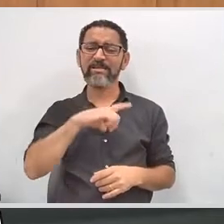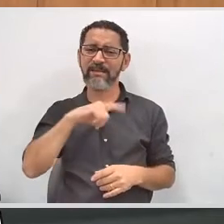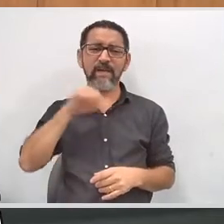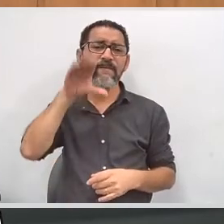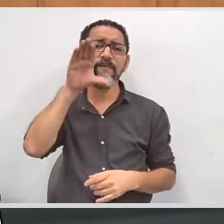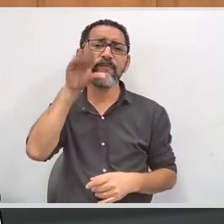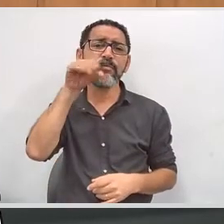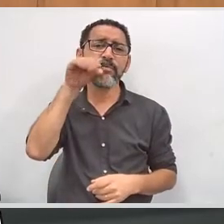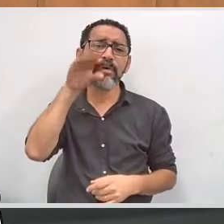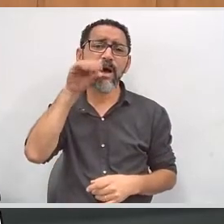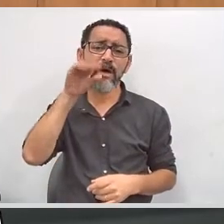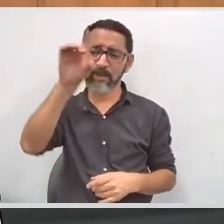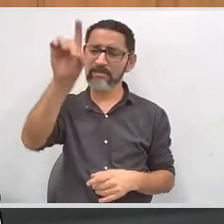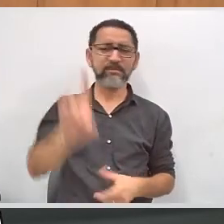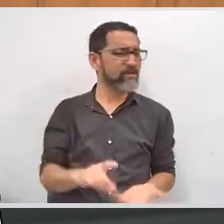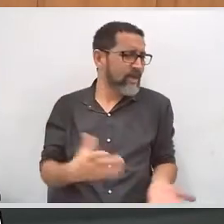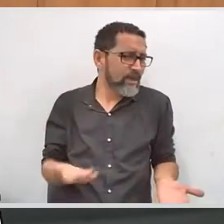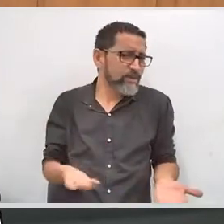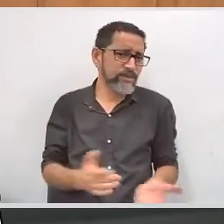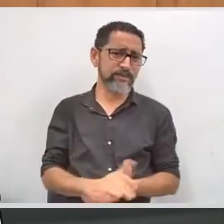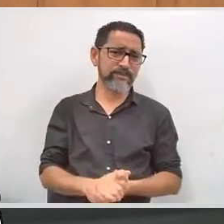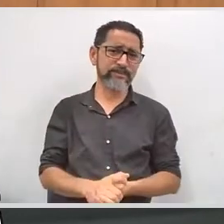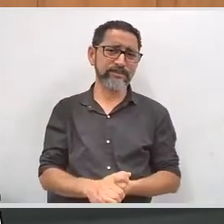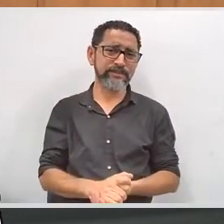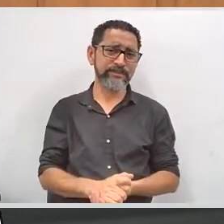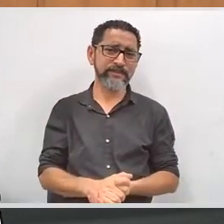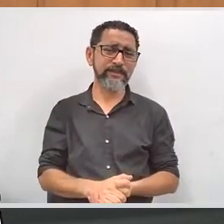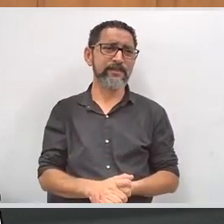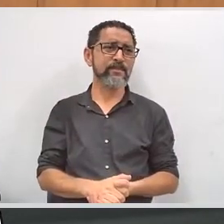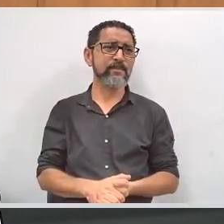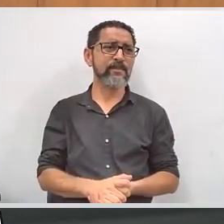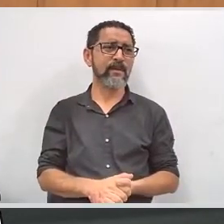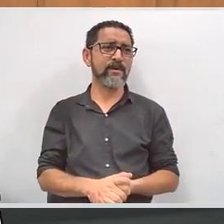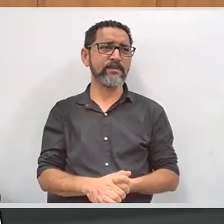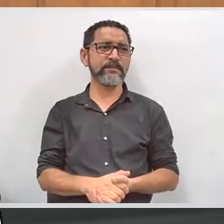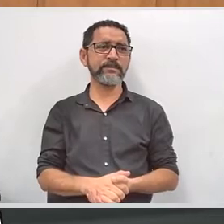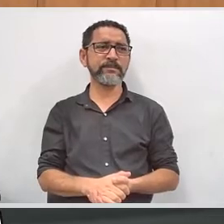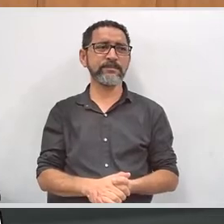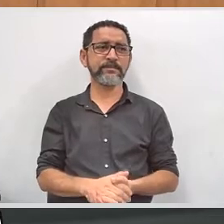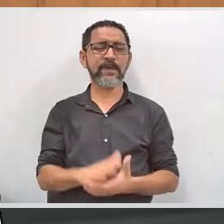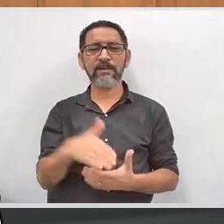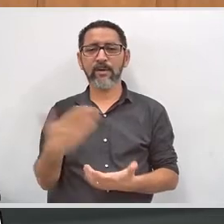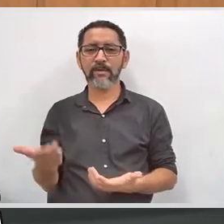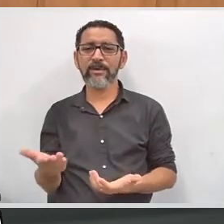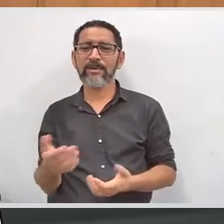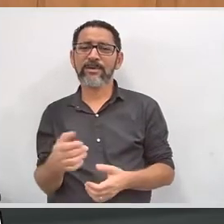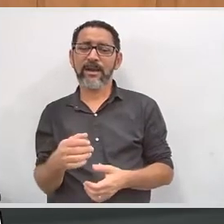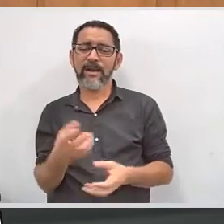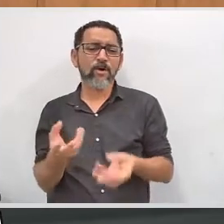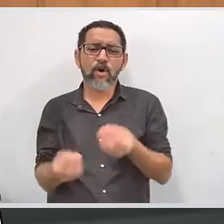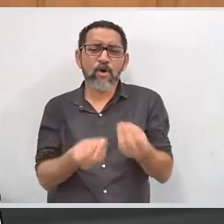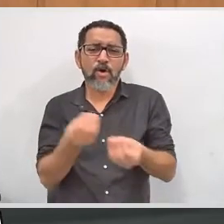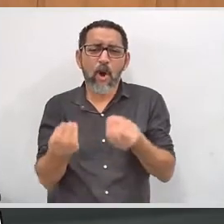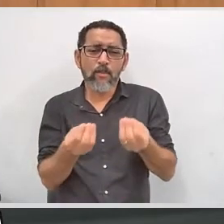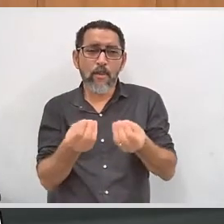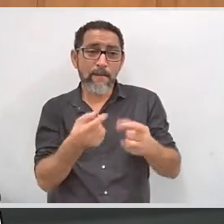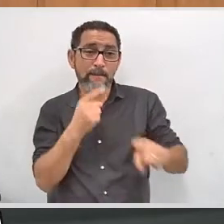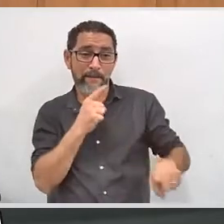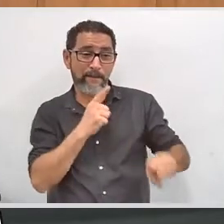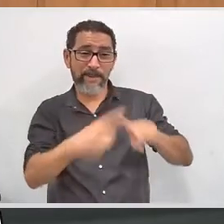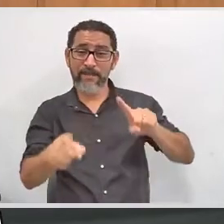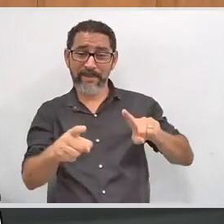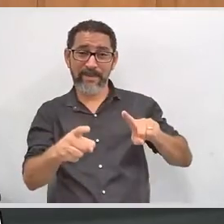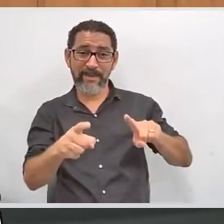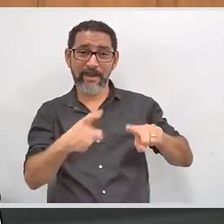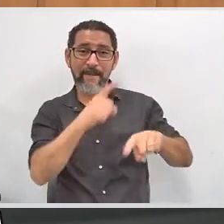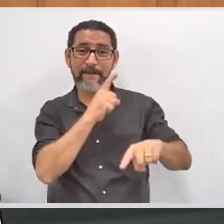justiça que tem, são portadores de deficiência e que prestam excelente serviço. Não seria viável, então, proibir pessoas com